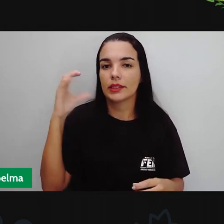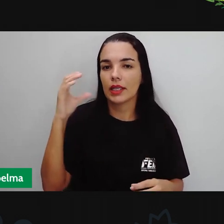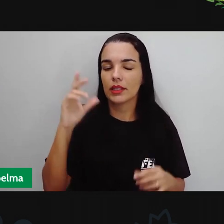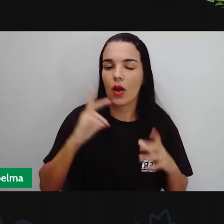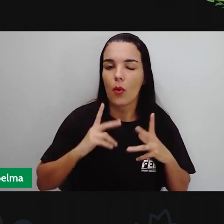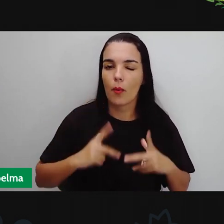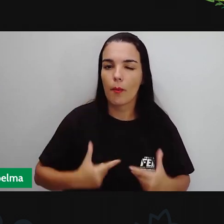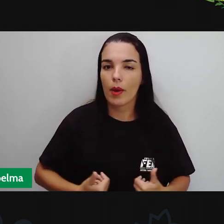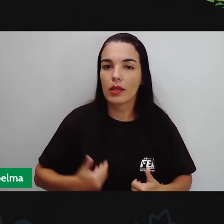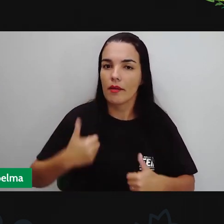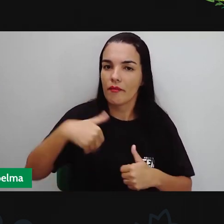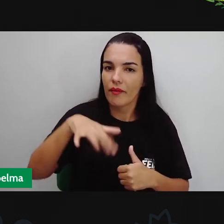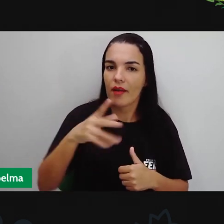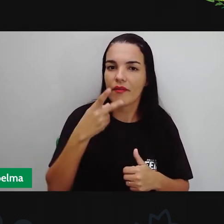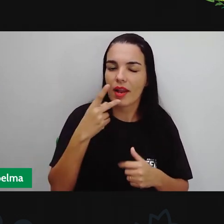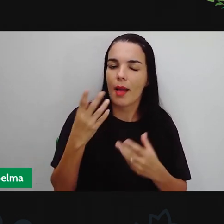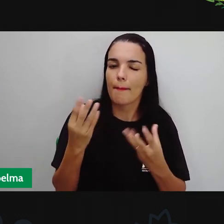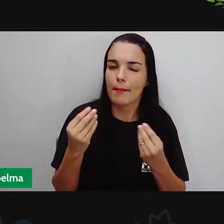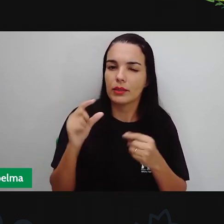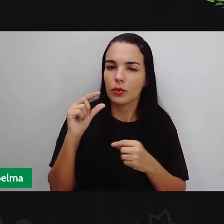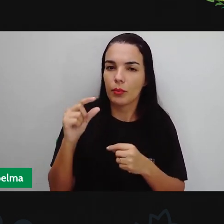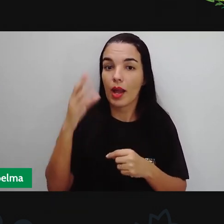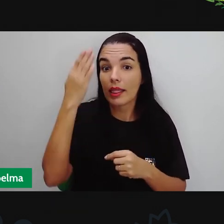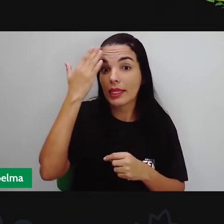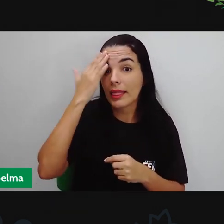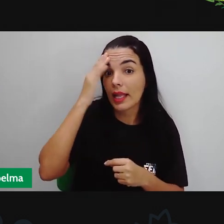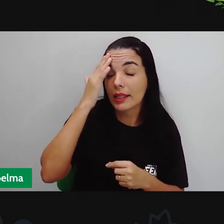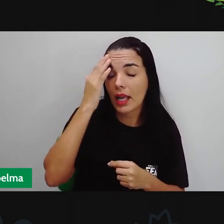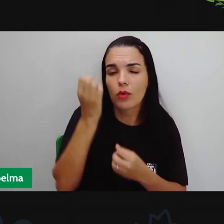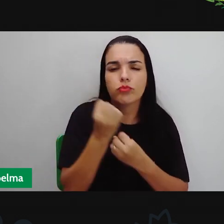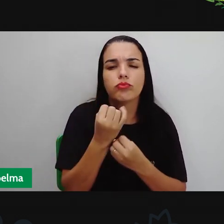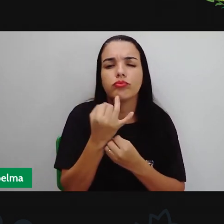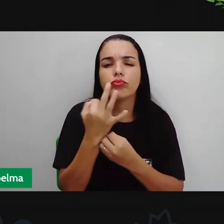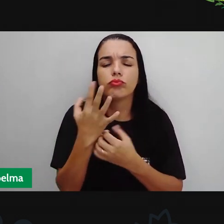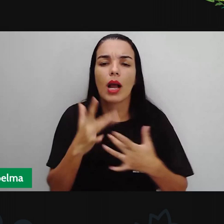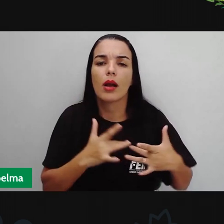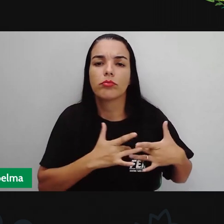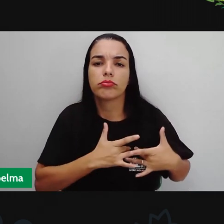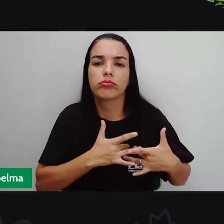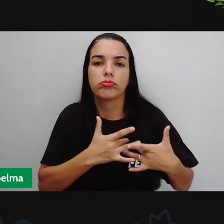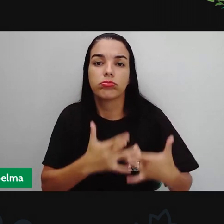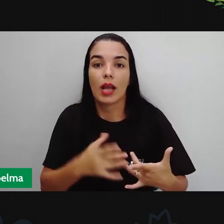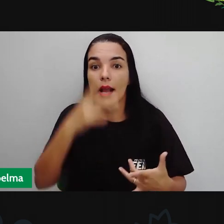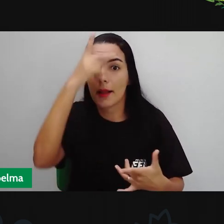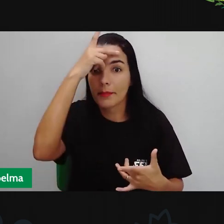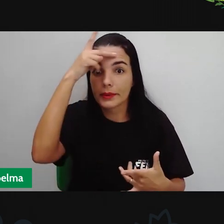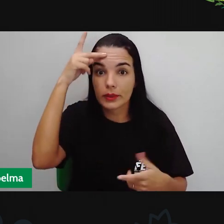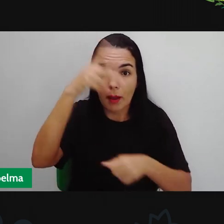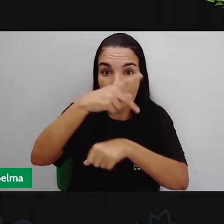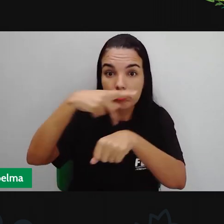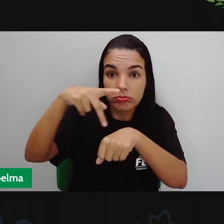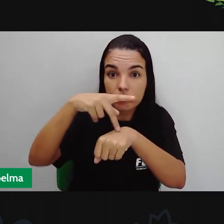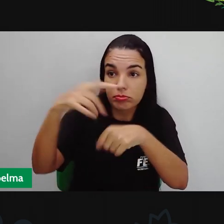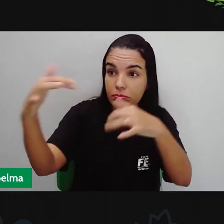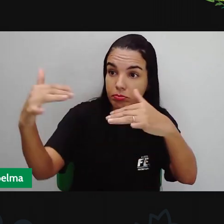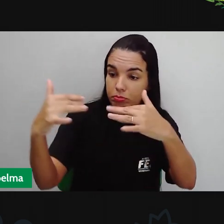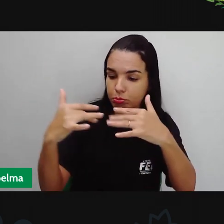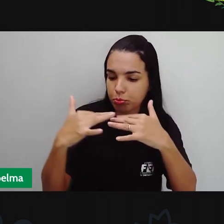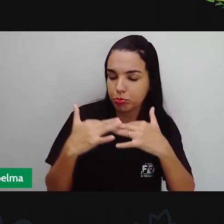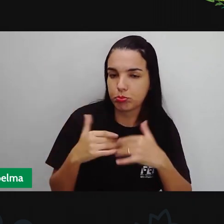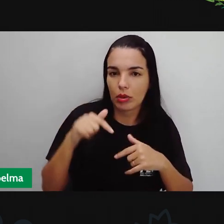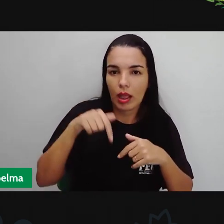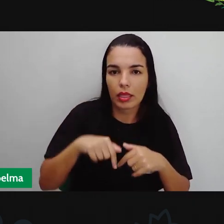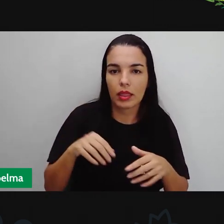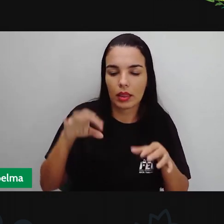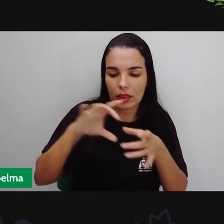onde nós tentaremos entender quais as contribuições que esses imigrantes eles trouxeram aí para